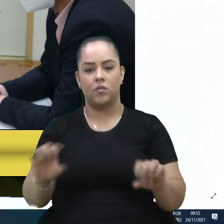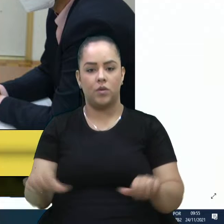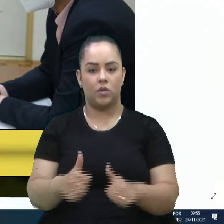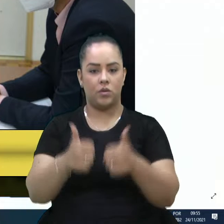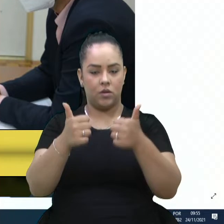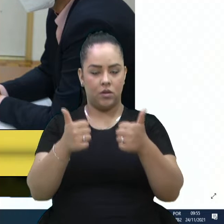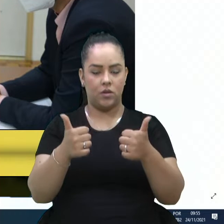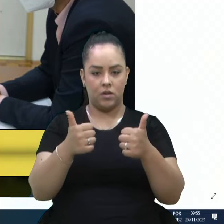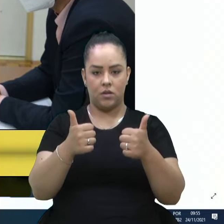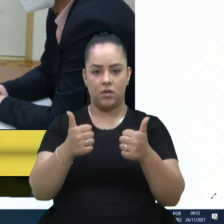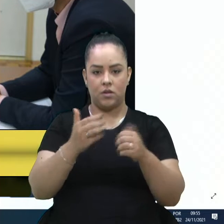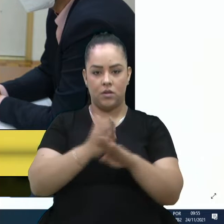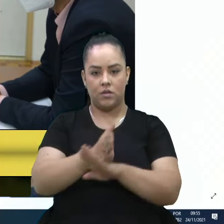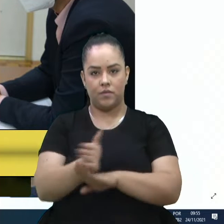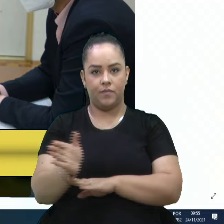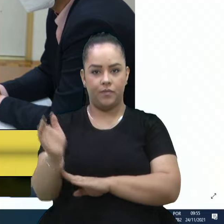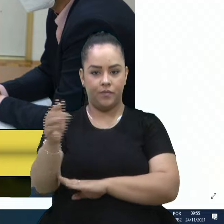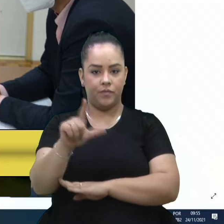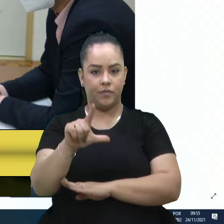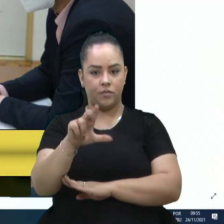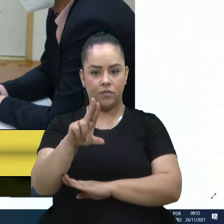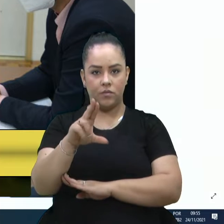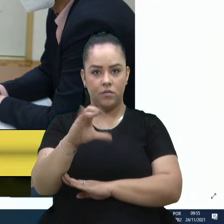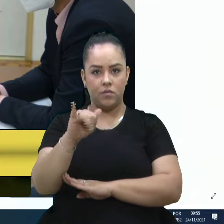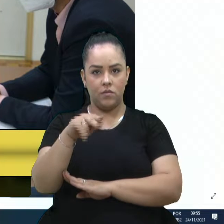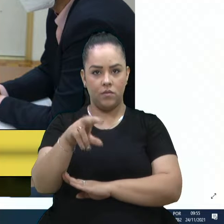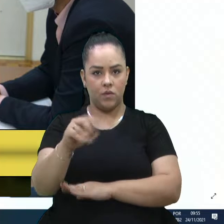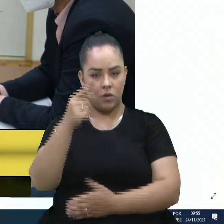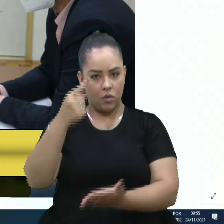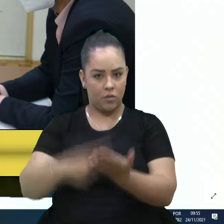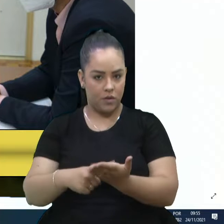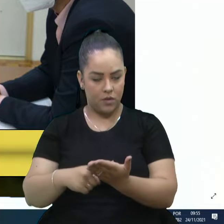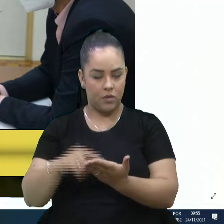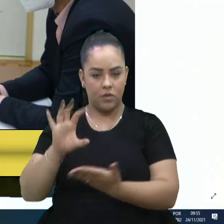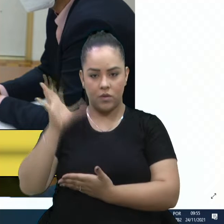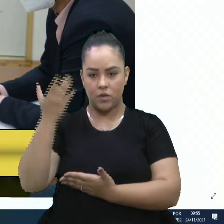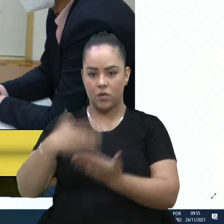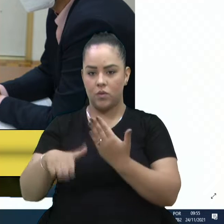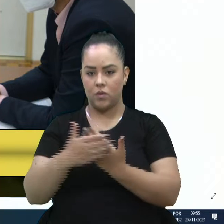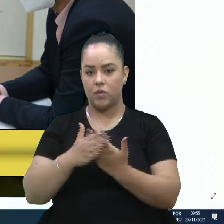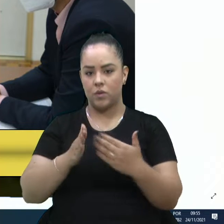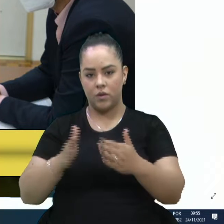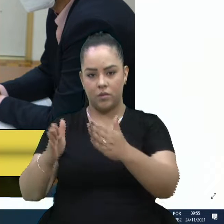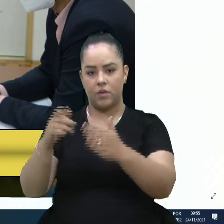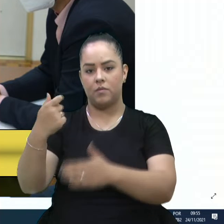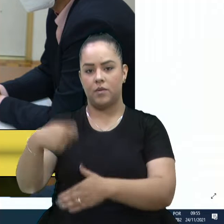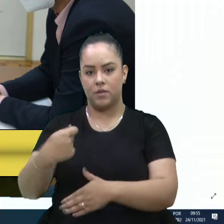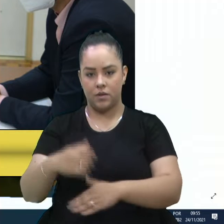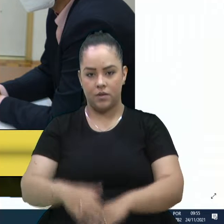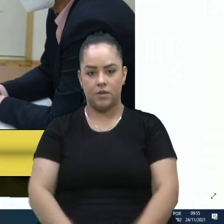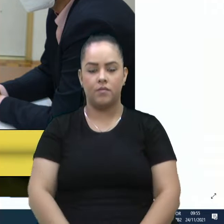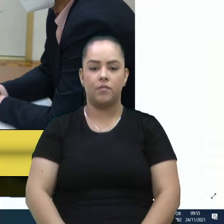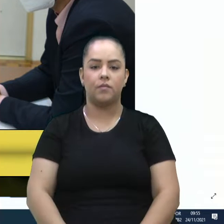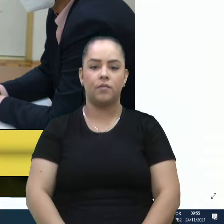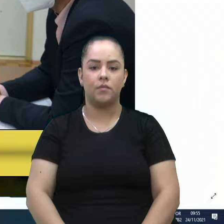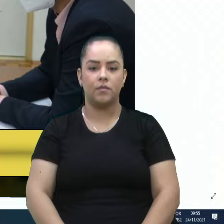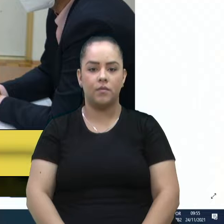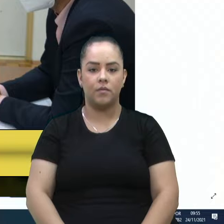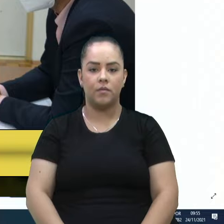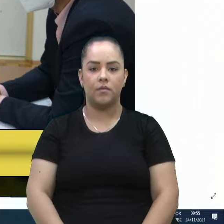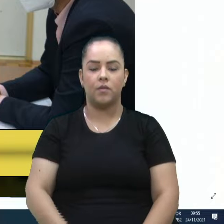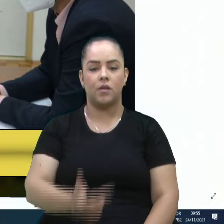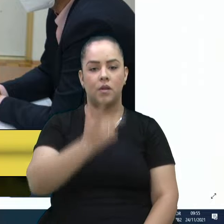acesso. Luciano se comprometeu em realizar todos os encaminhamentos necessários. No mesmo